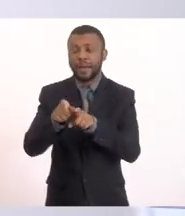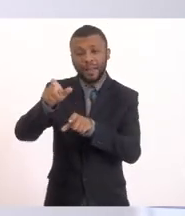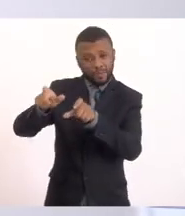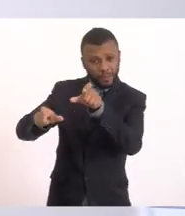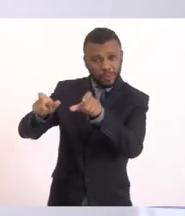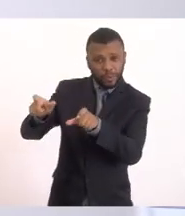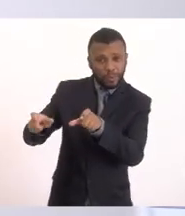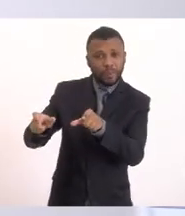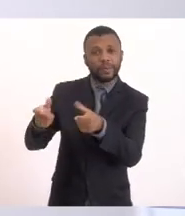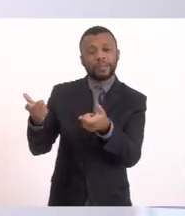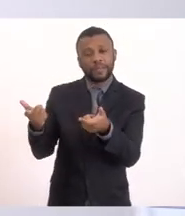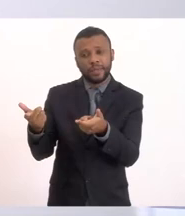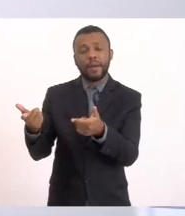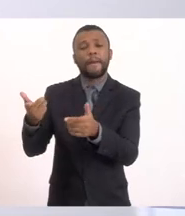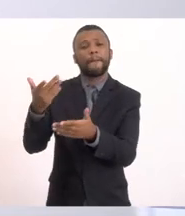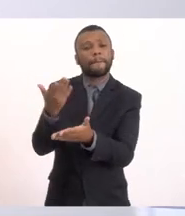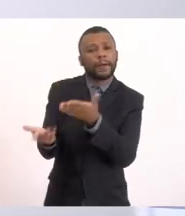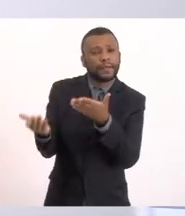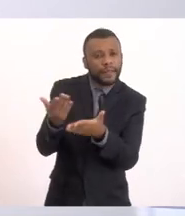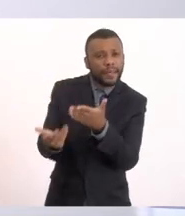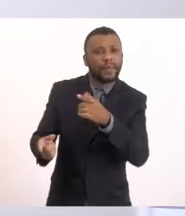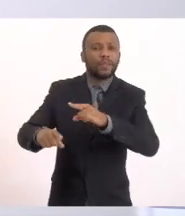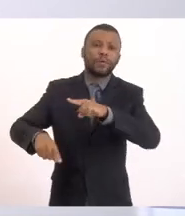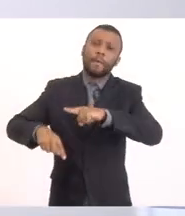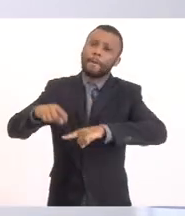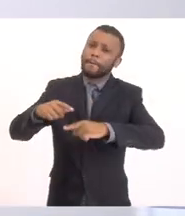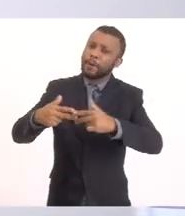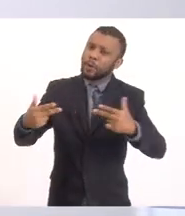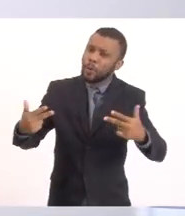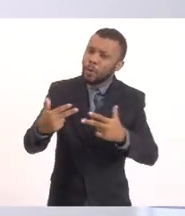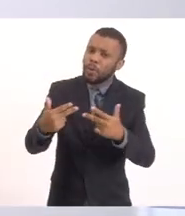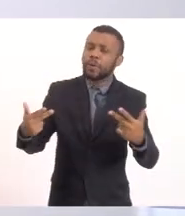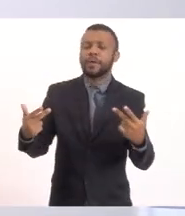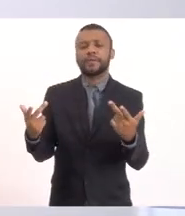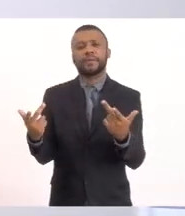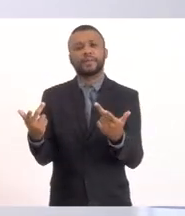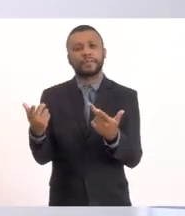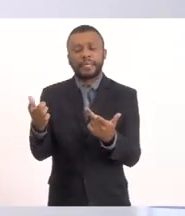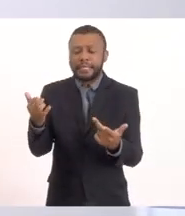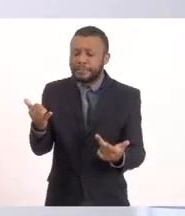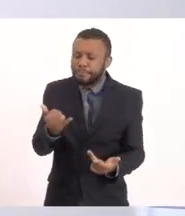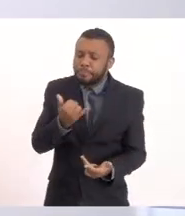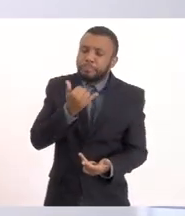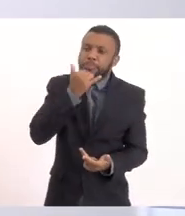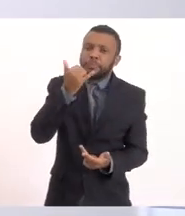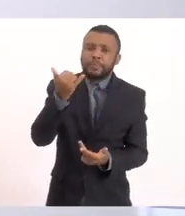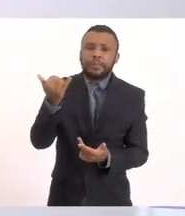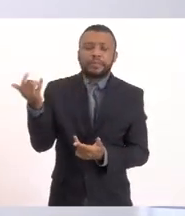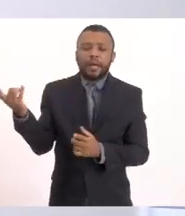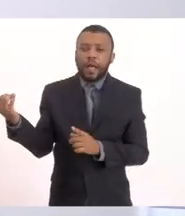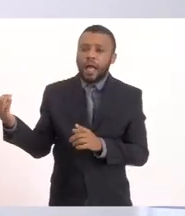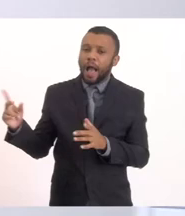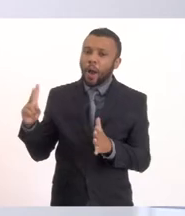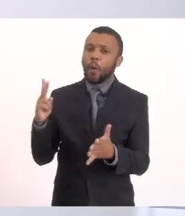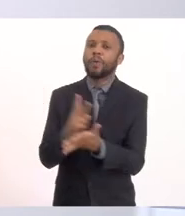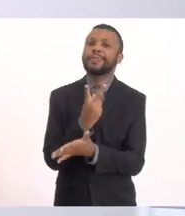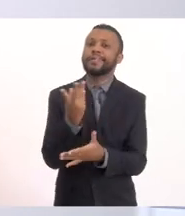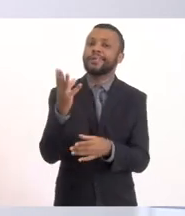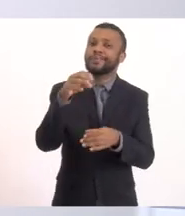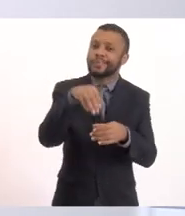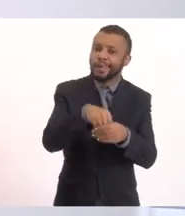perderam seus bens materiais nessa tragédia que está se abatendo aqui sobre o Estado nesse momento.